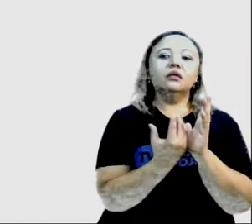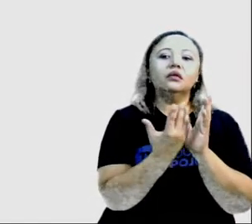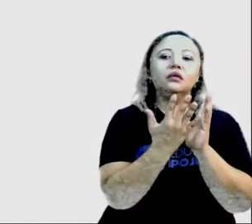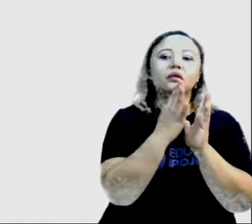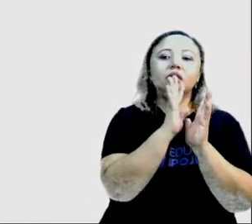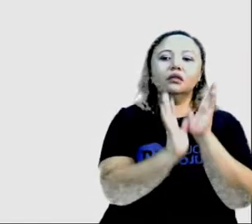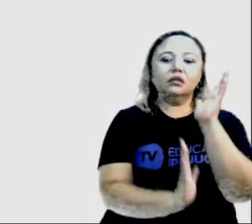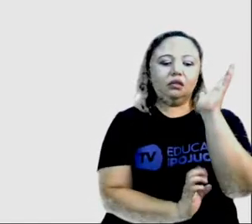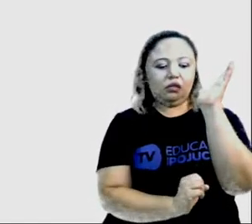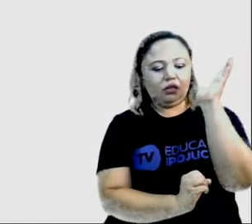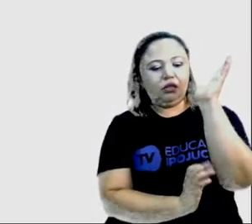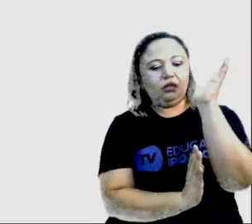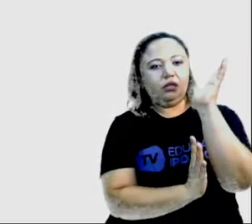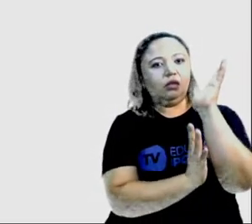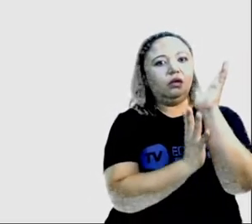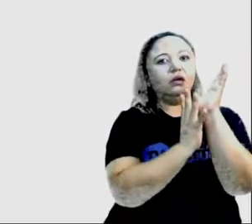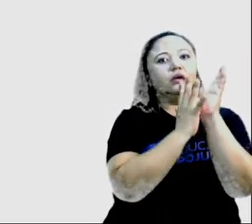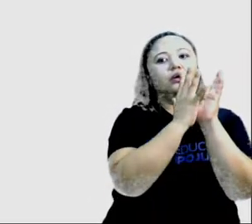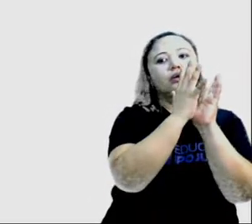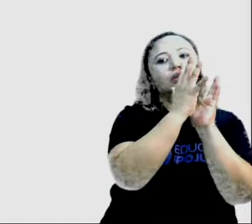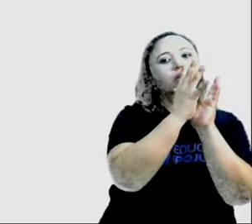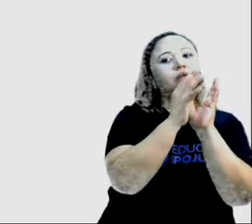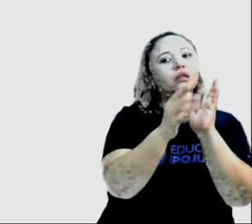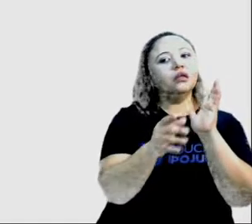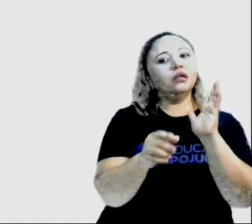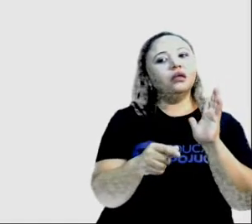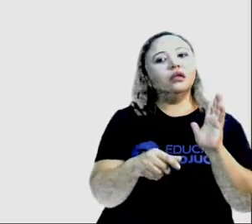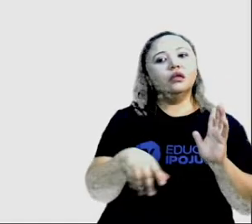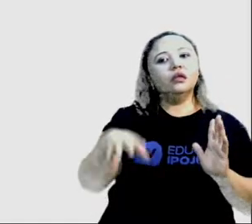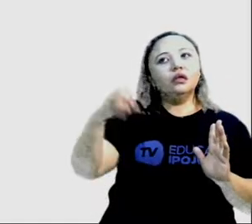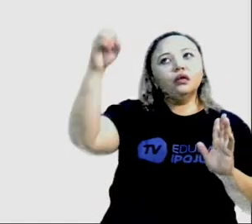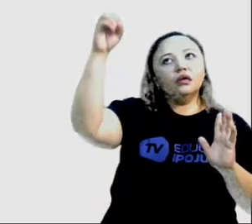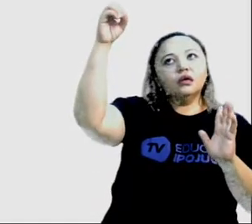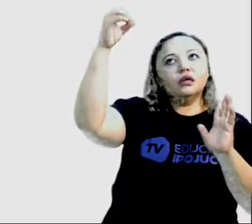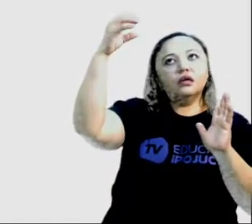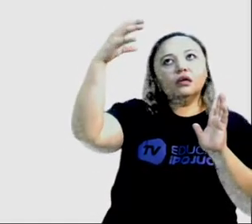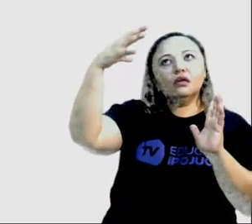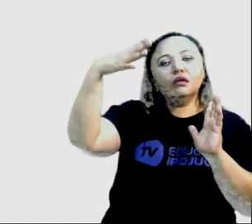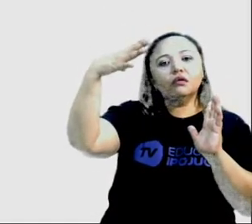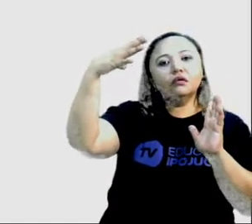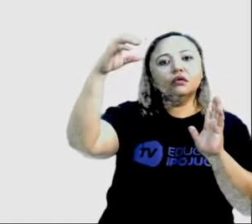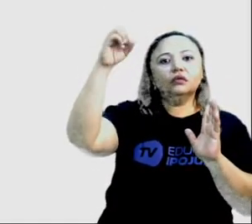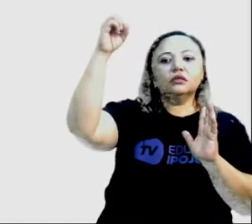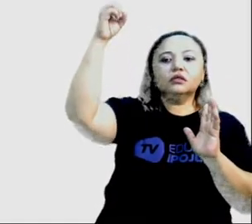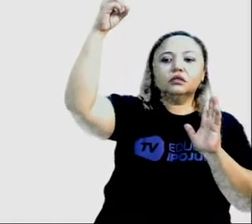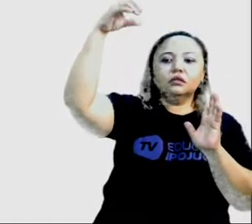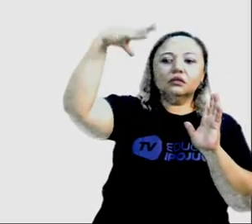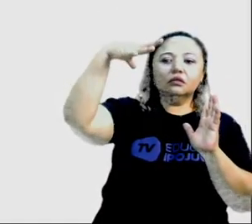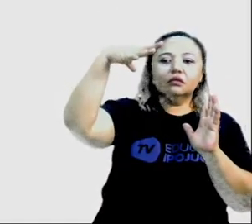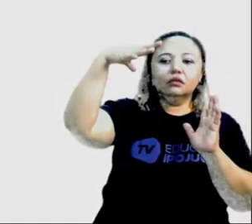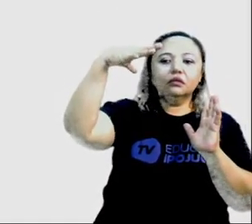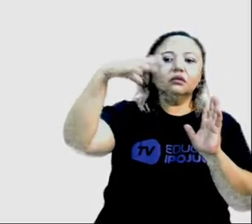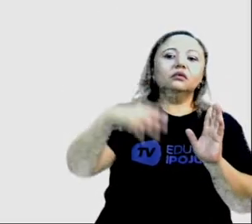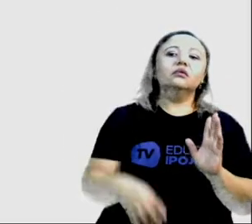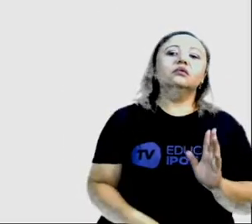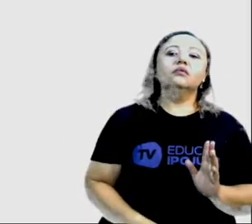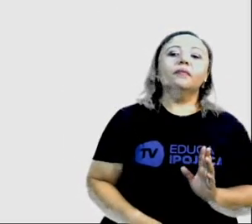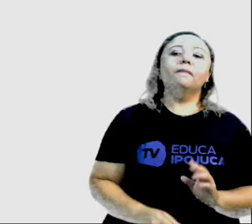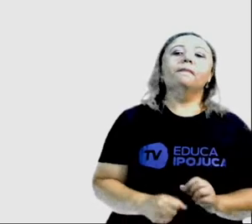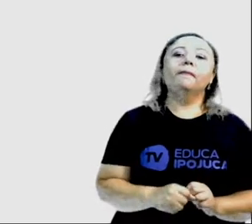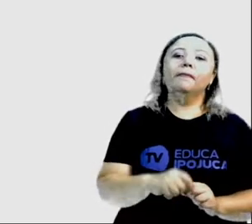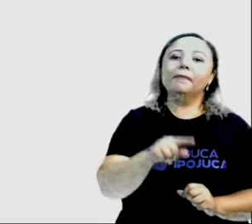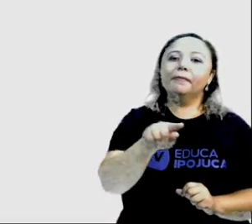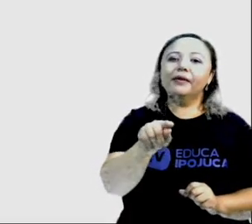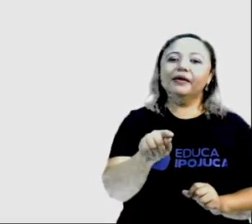demais partes do seu corpo. E a luz, que fornece a luz, própria luz,